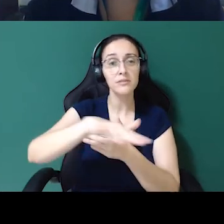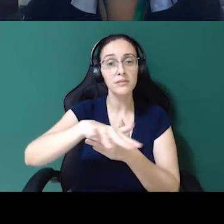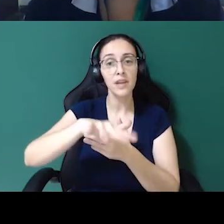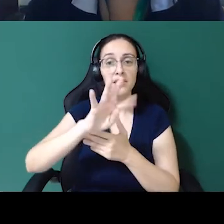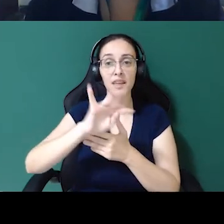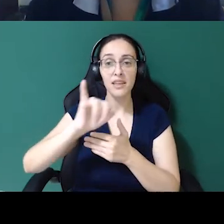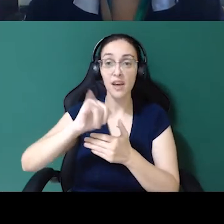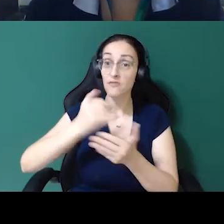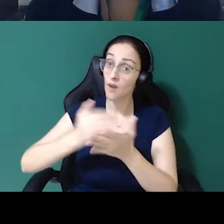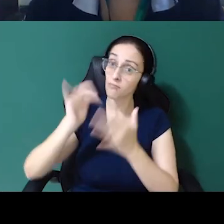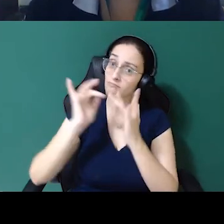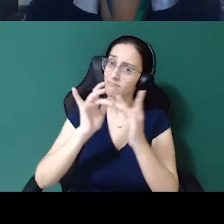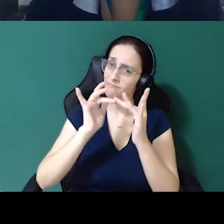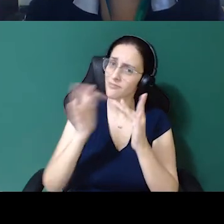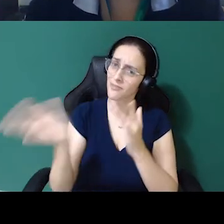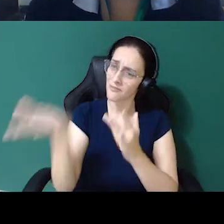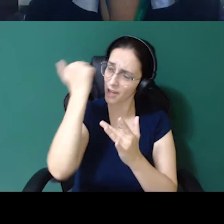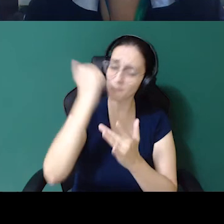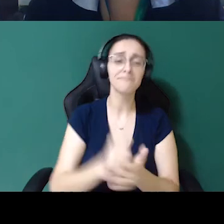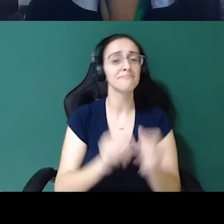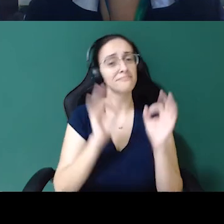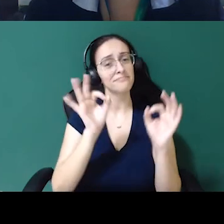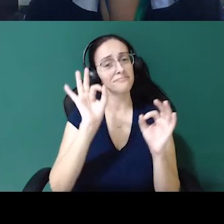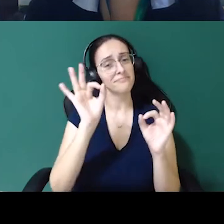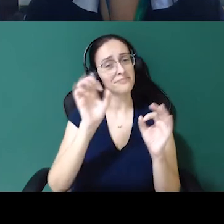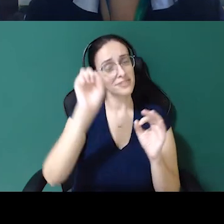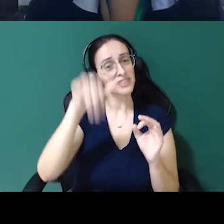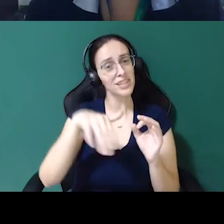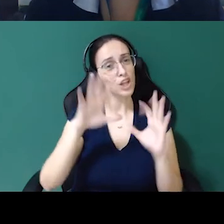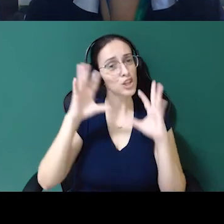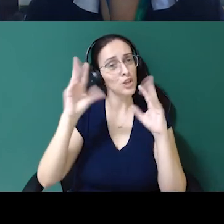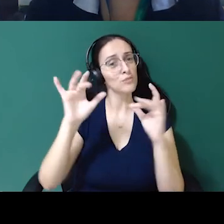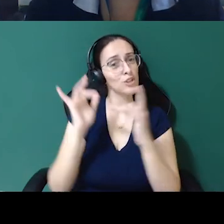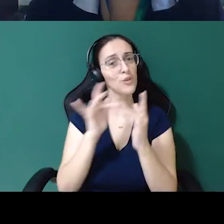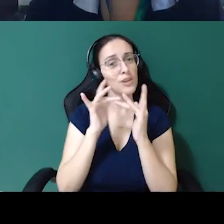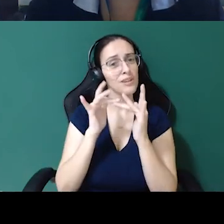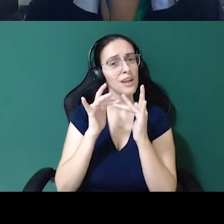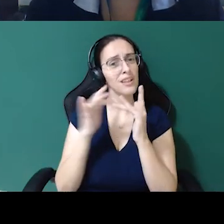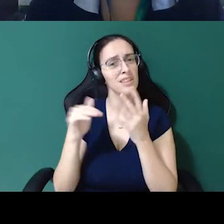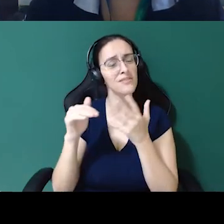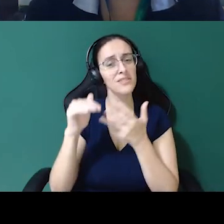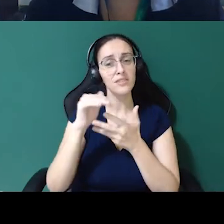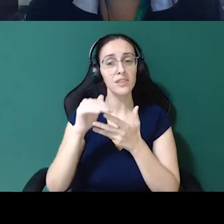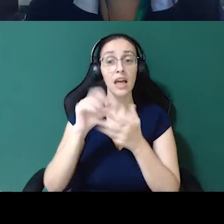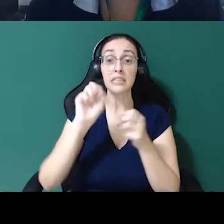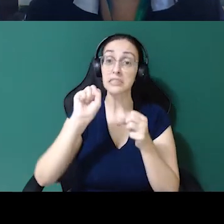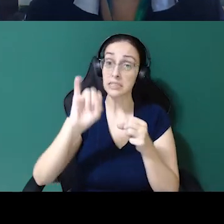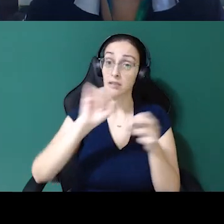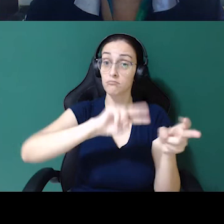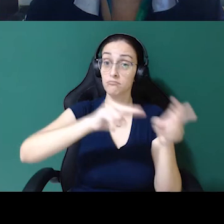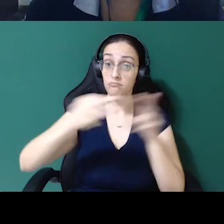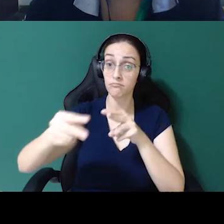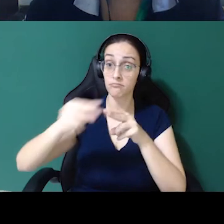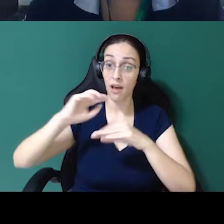conectar, poxa, vamos nos conectar todos, em todos os níveis, sabe? Quem está em transição de carreira